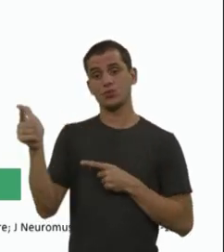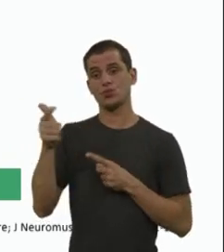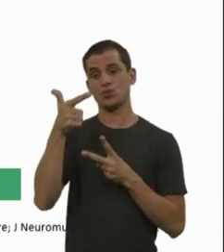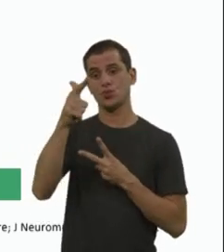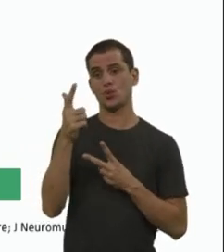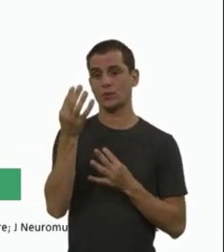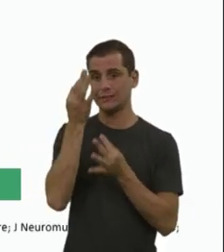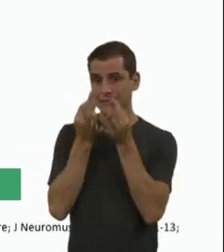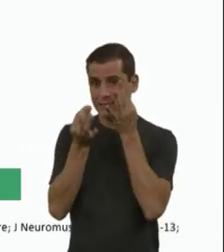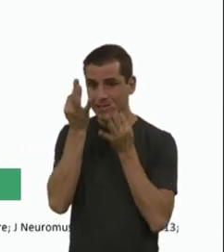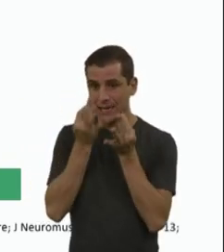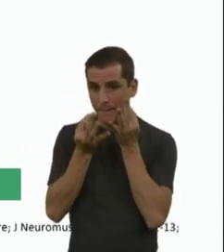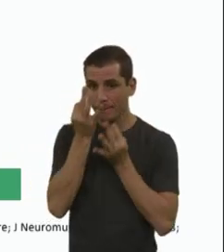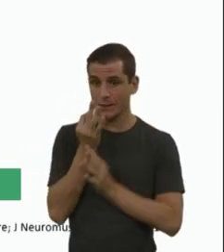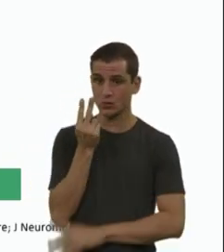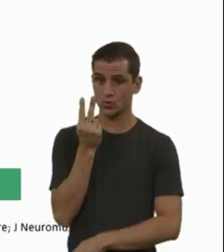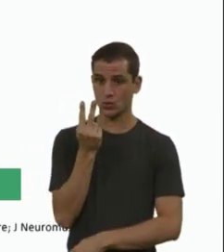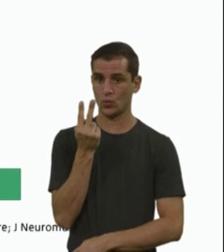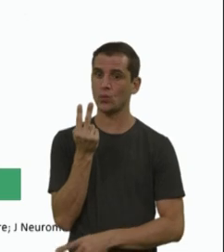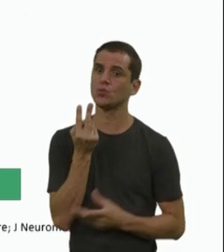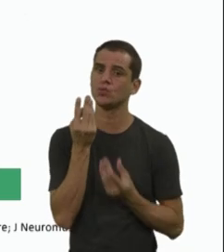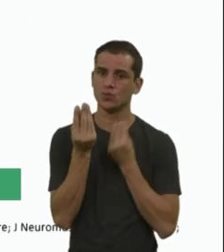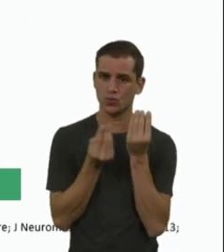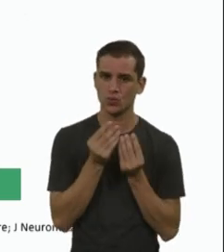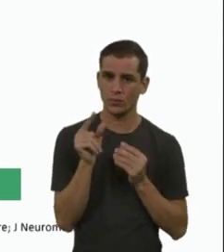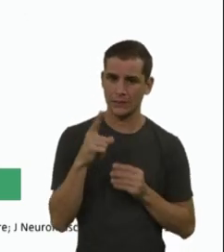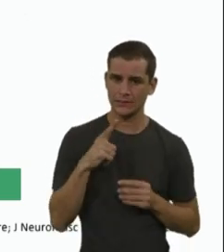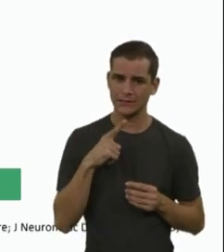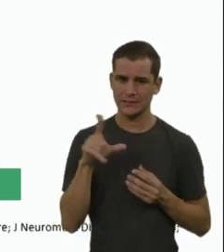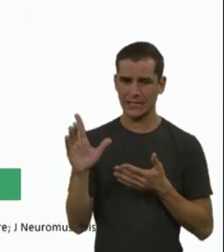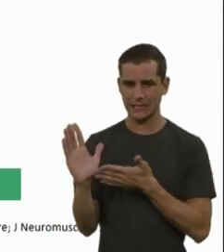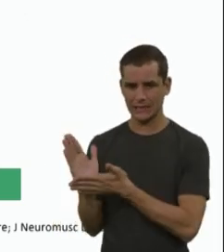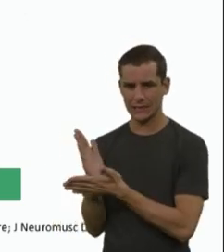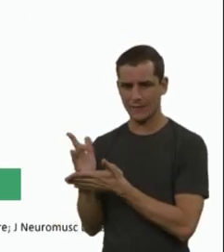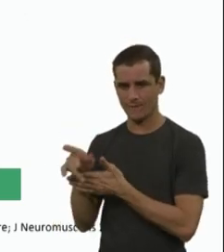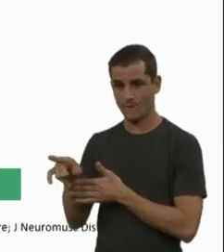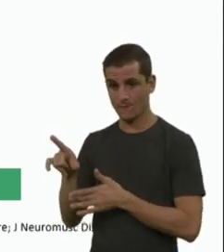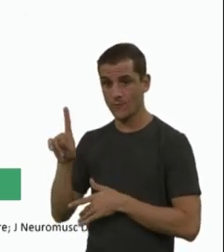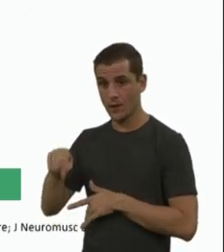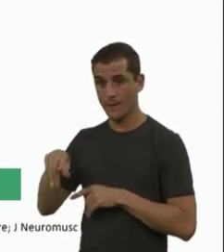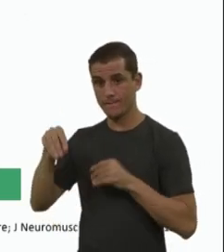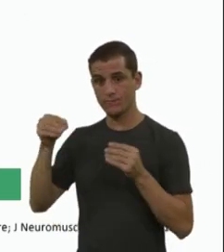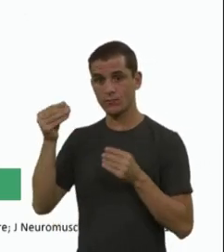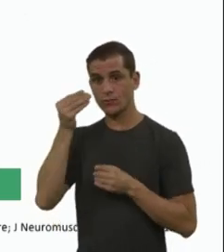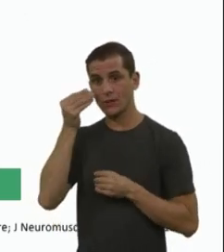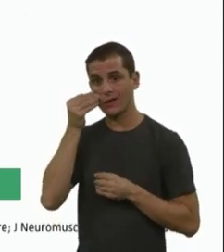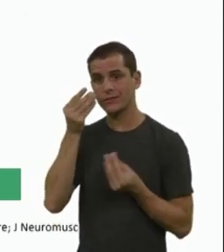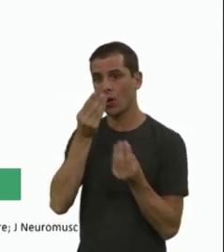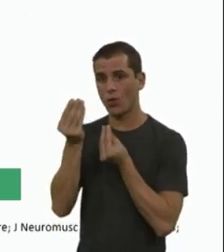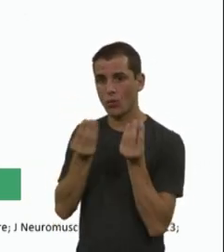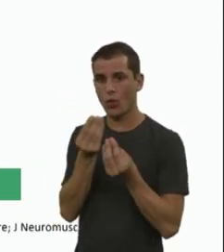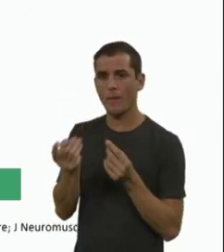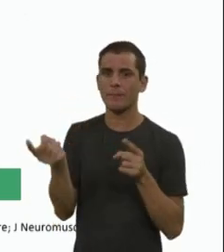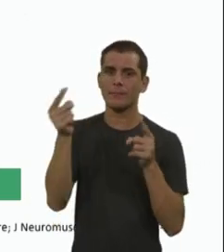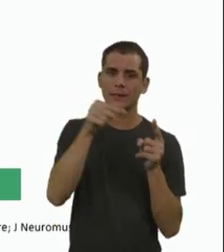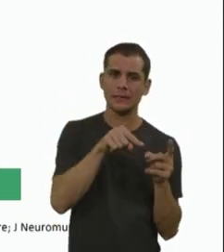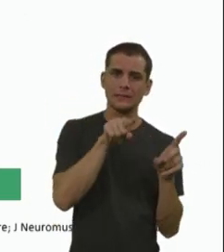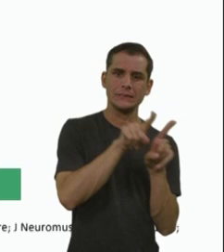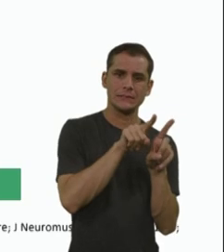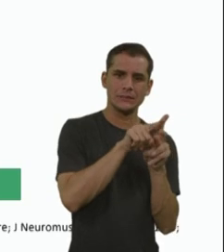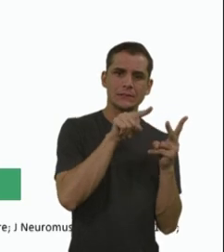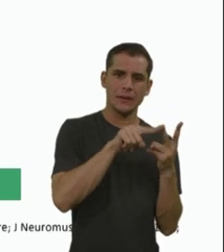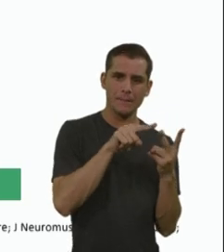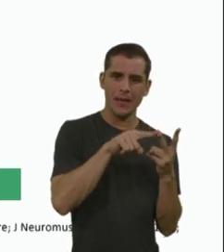a Nucinercena, que é um oligonucrotídeo antissense, que tem que se aplicar em tatecal, e o RISGPLAN, que é uma pequena